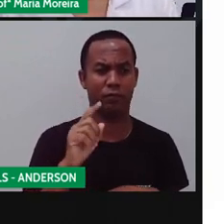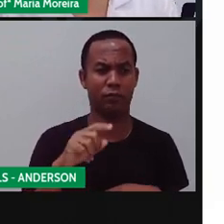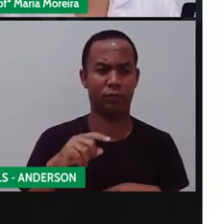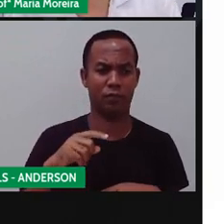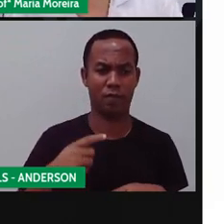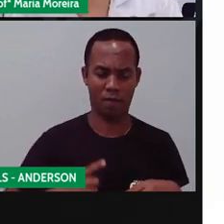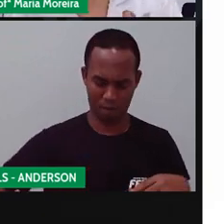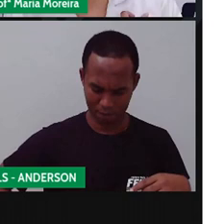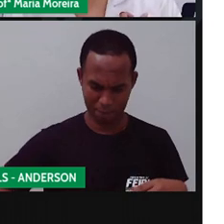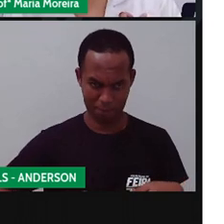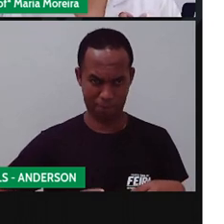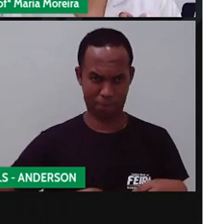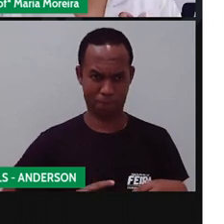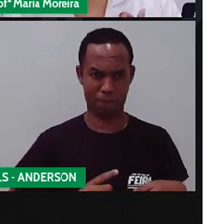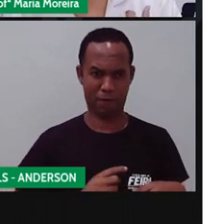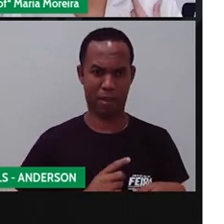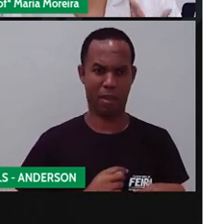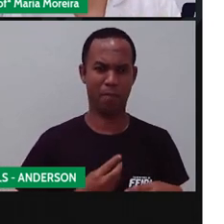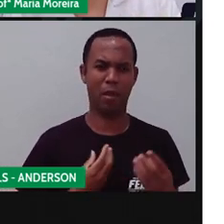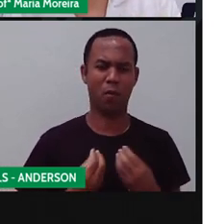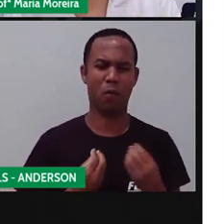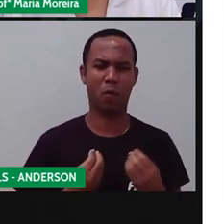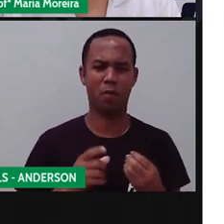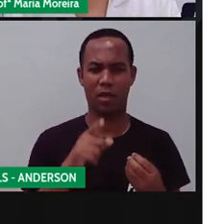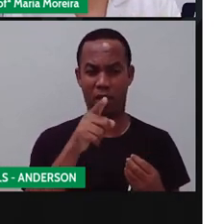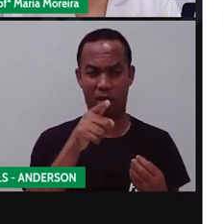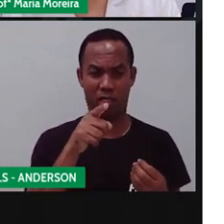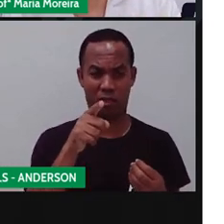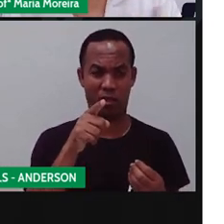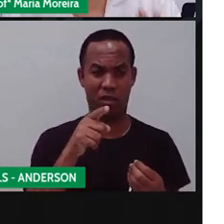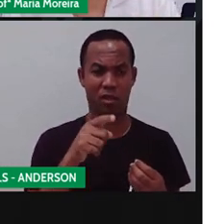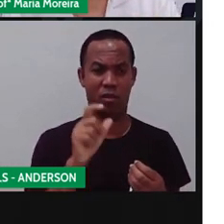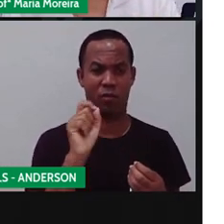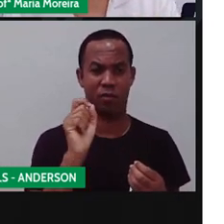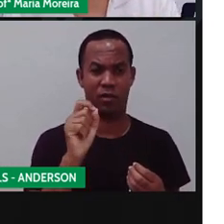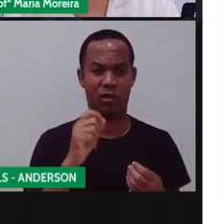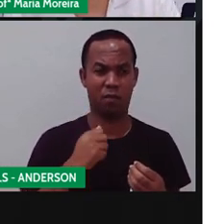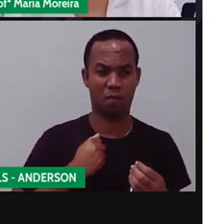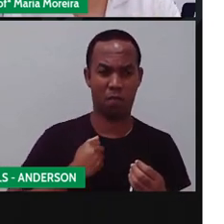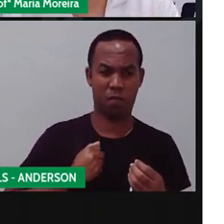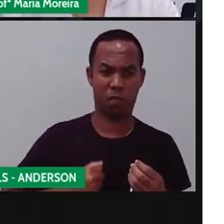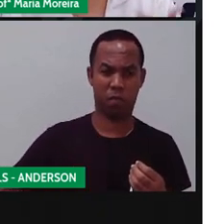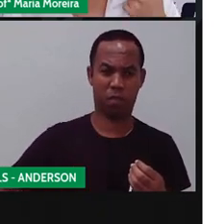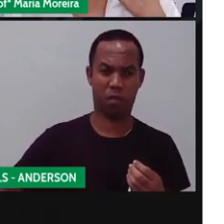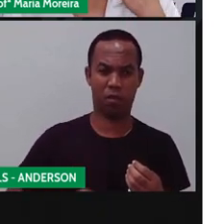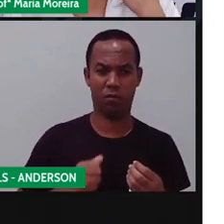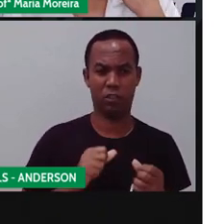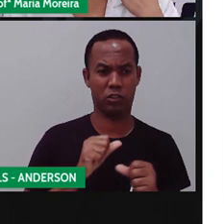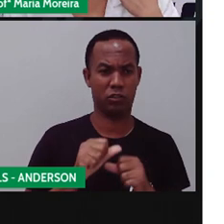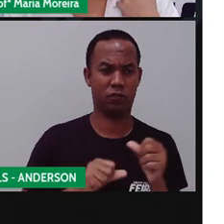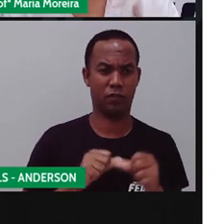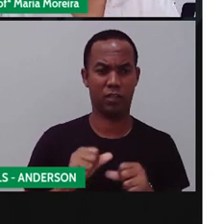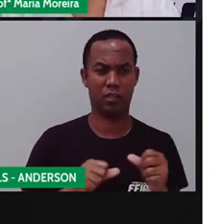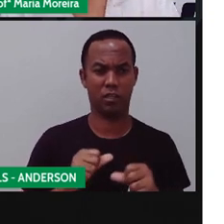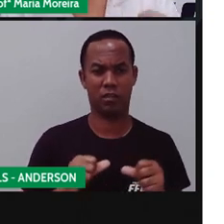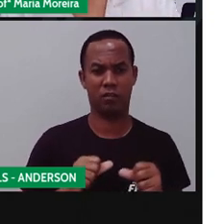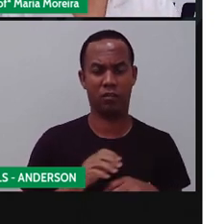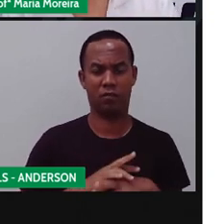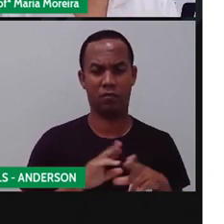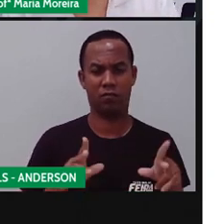Diarreia, o que pra mim é estranho, né? Porque pra mim o quiabo, na verdade, ele deveria servir pra prisão de ventre, mas é o contrário, é pra diarreia.